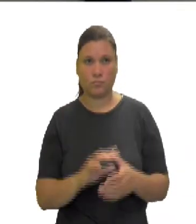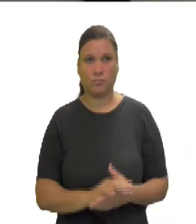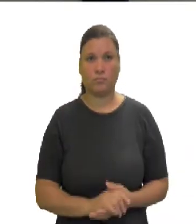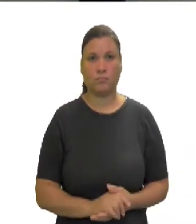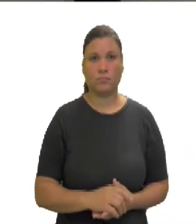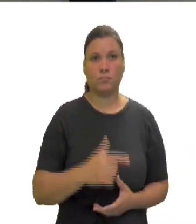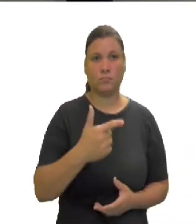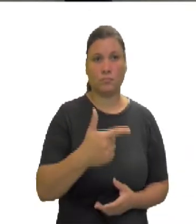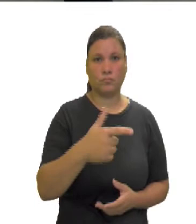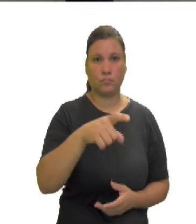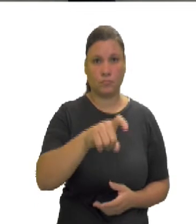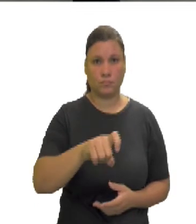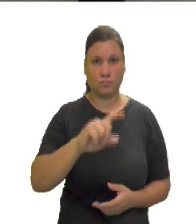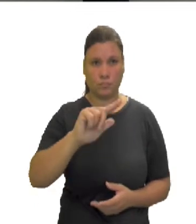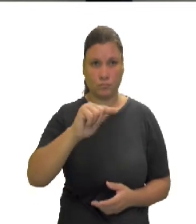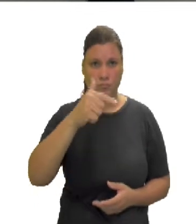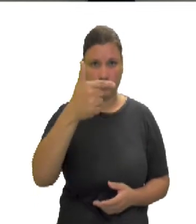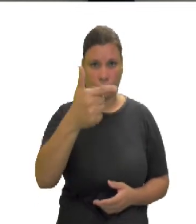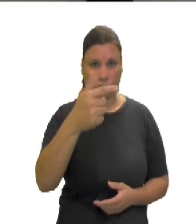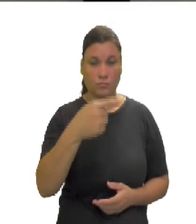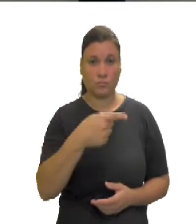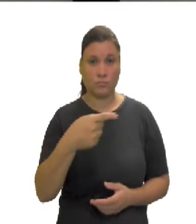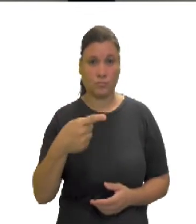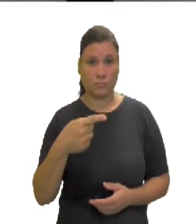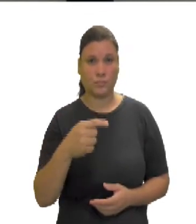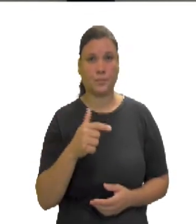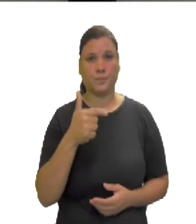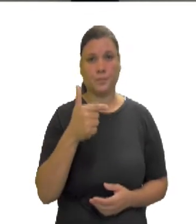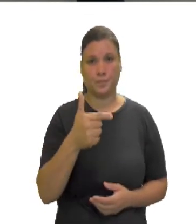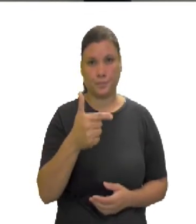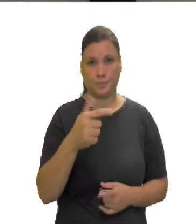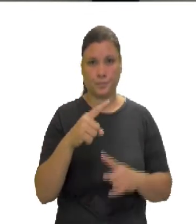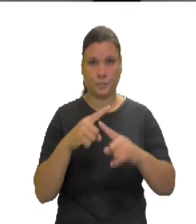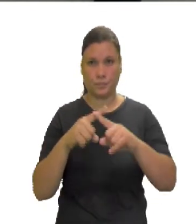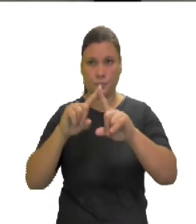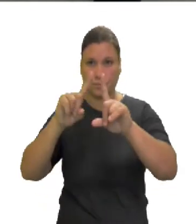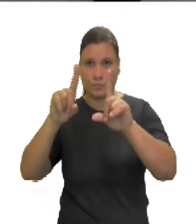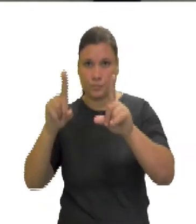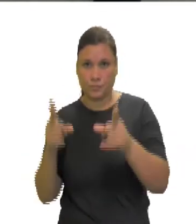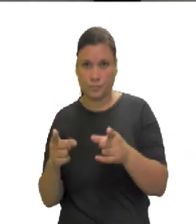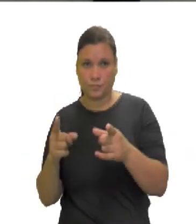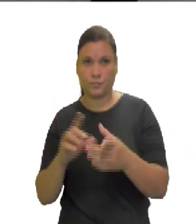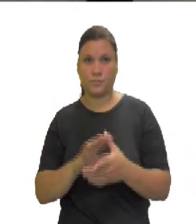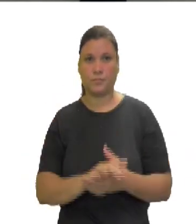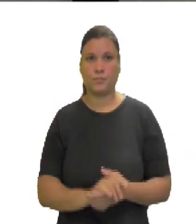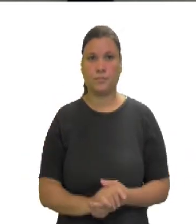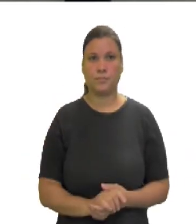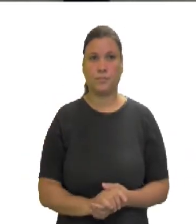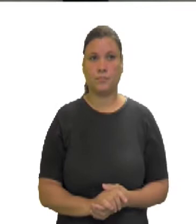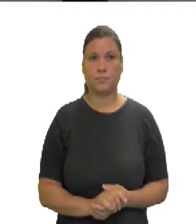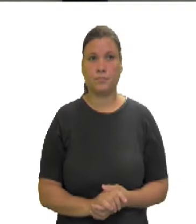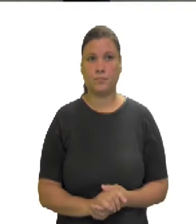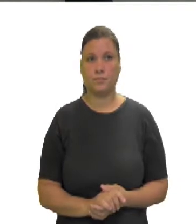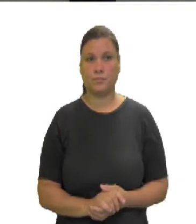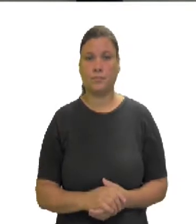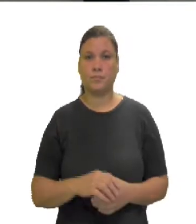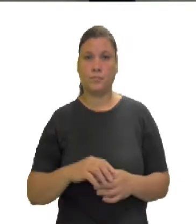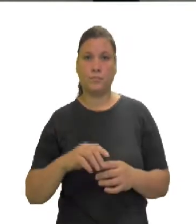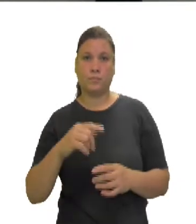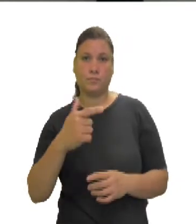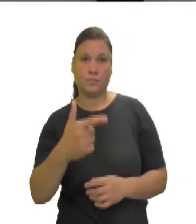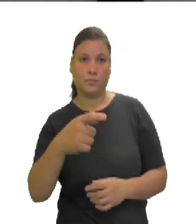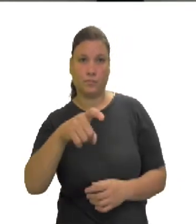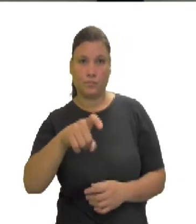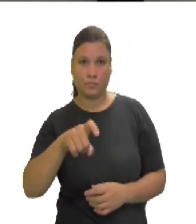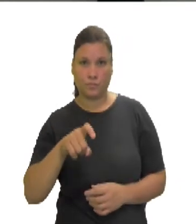menos 2 vezes o produto do primeiro termo